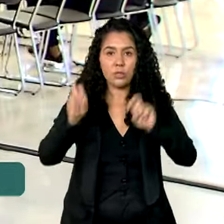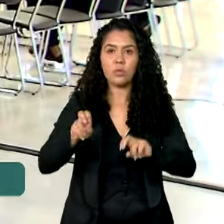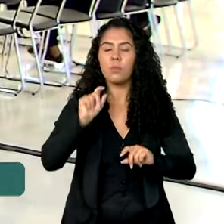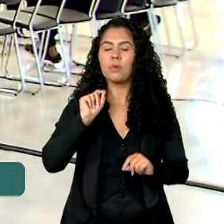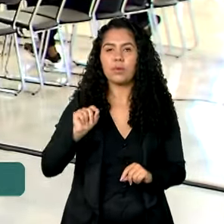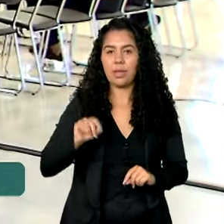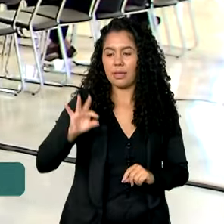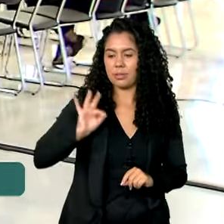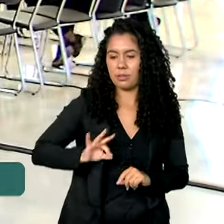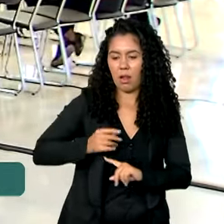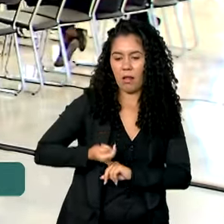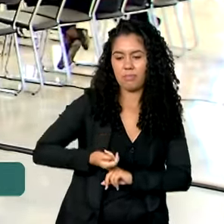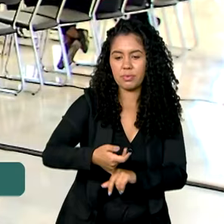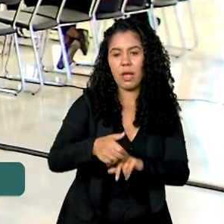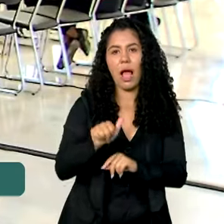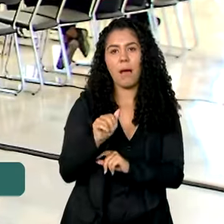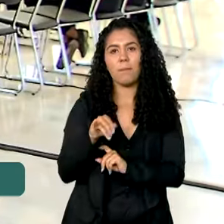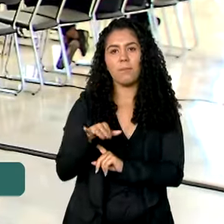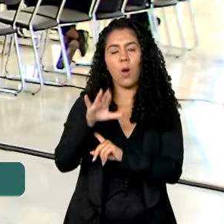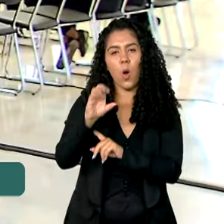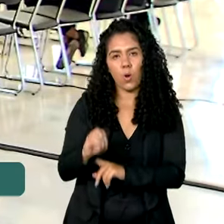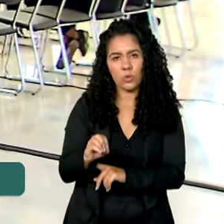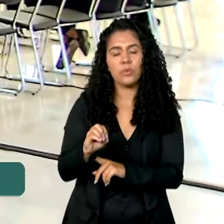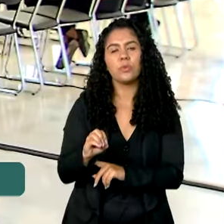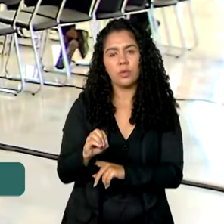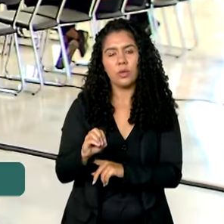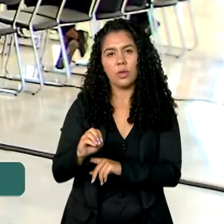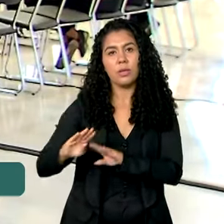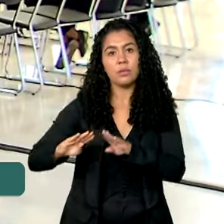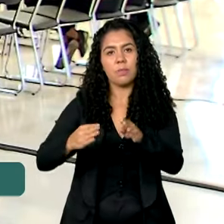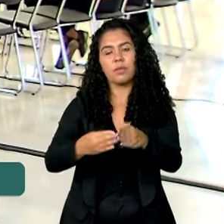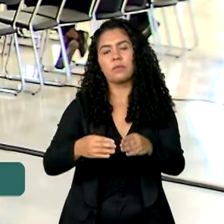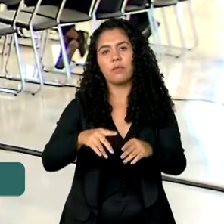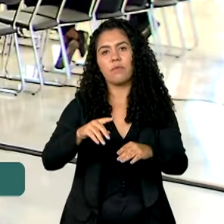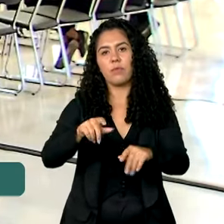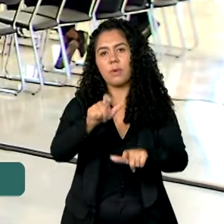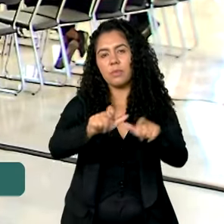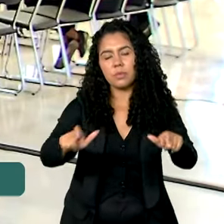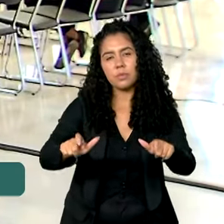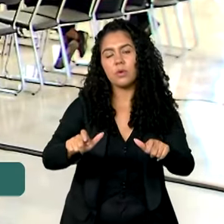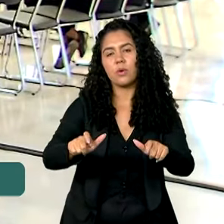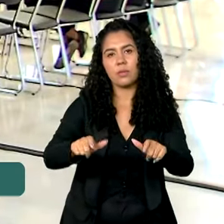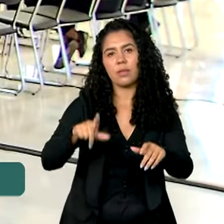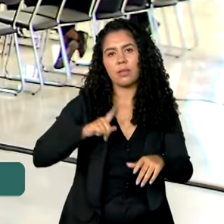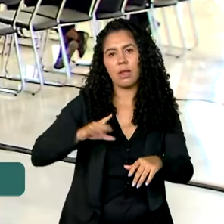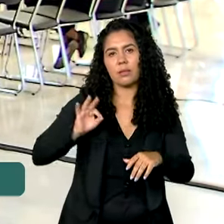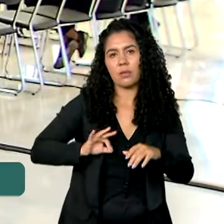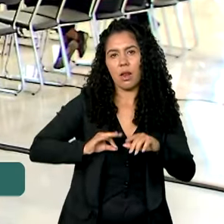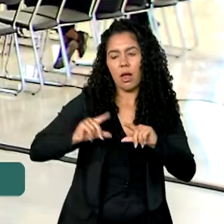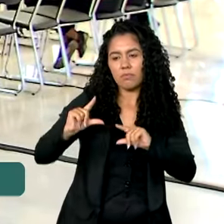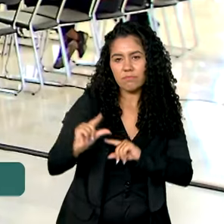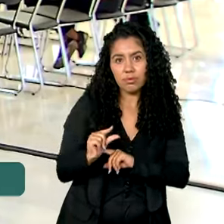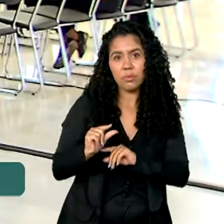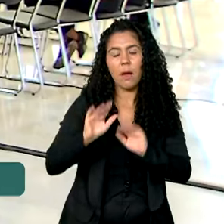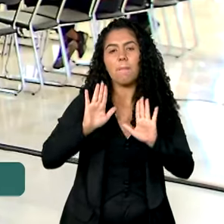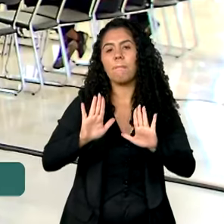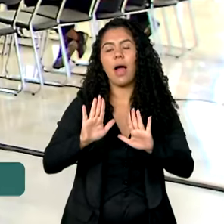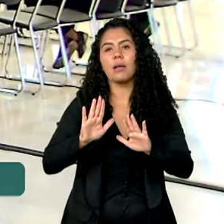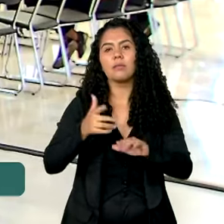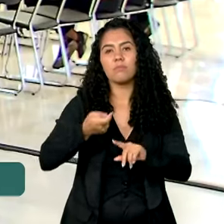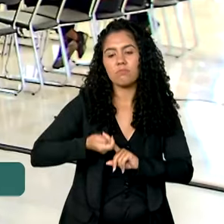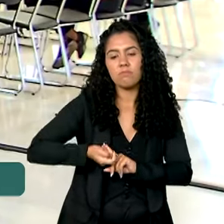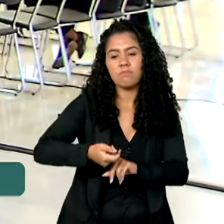pago aos trabalhadores de baixa renda, também passará por ajustes. O limite para receber o benefício será